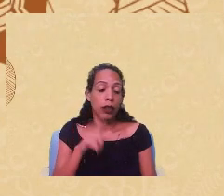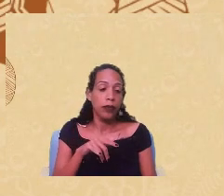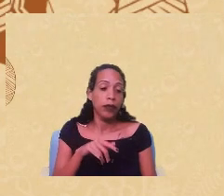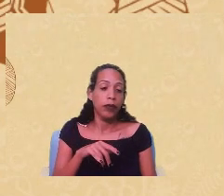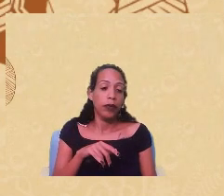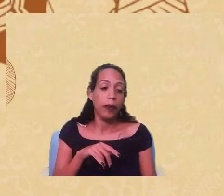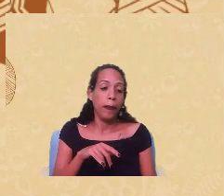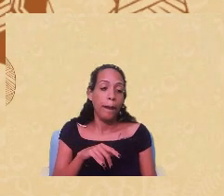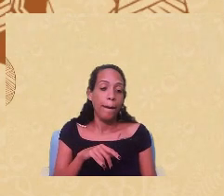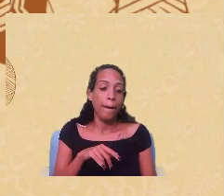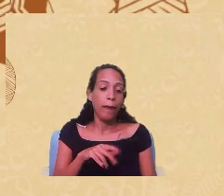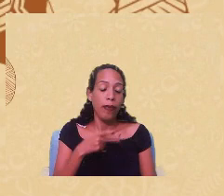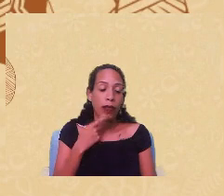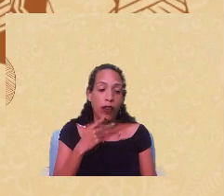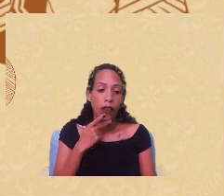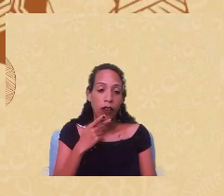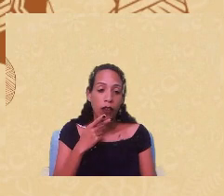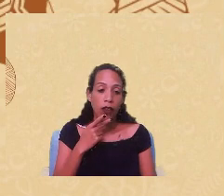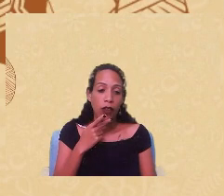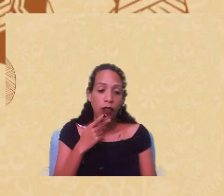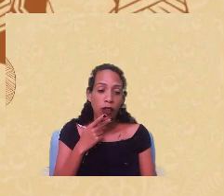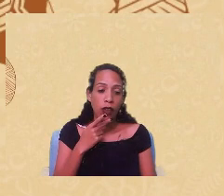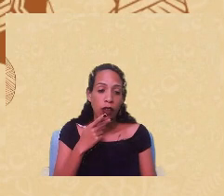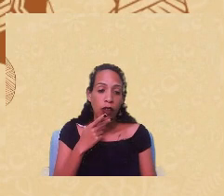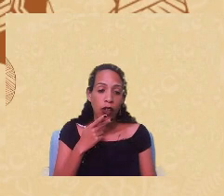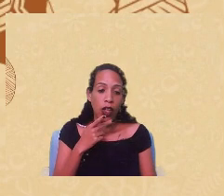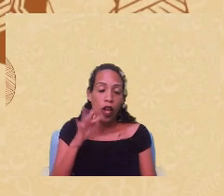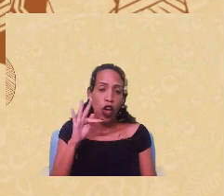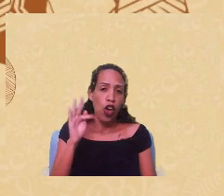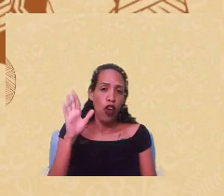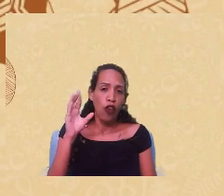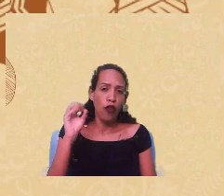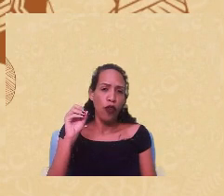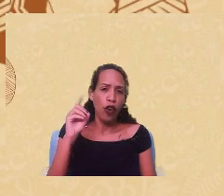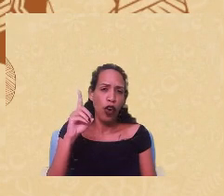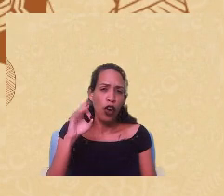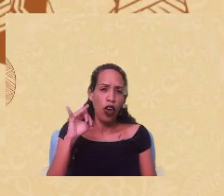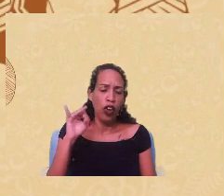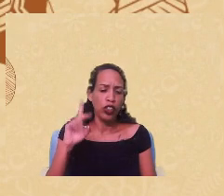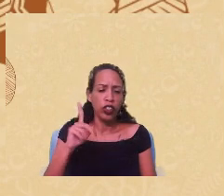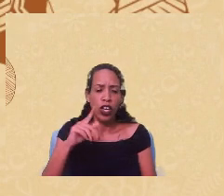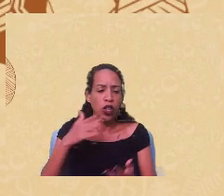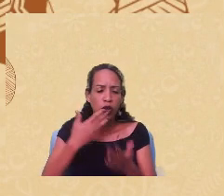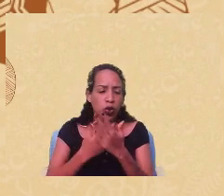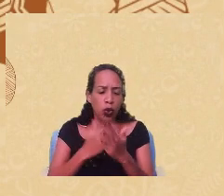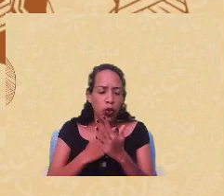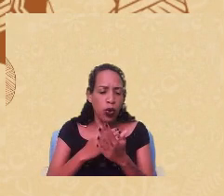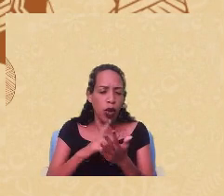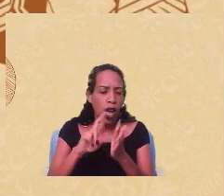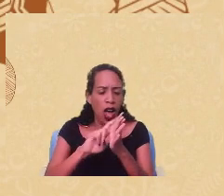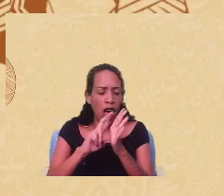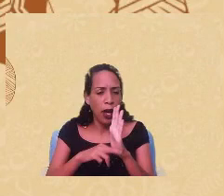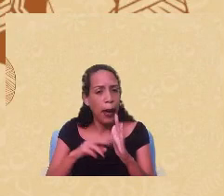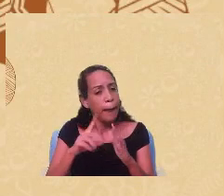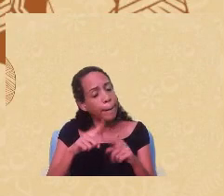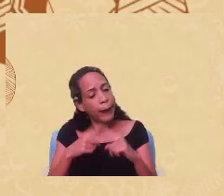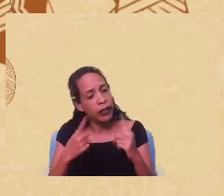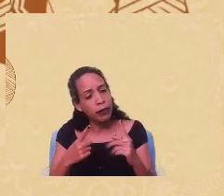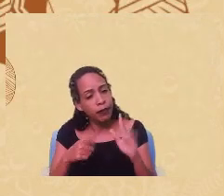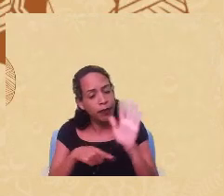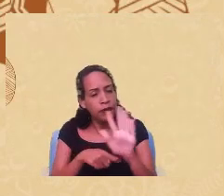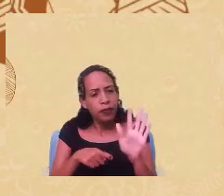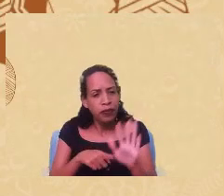estou falando implícito porque o Freud não foi um estudioso do racismo ainda que apareçam em alguns